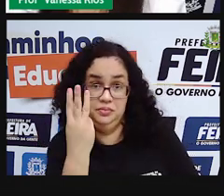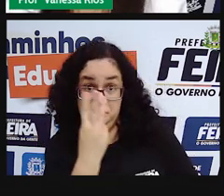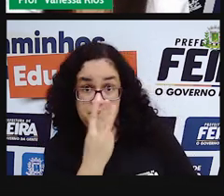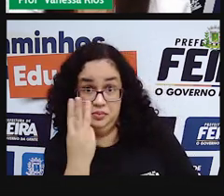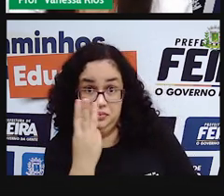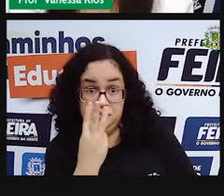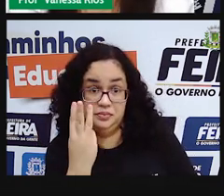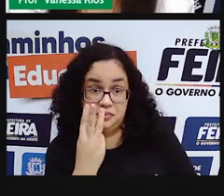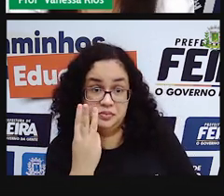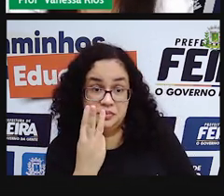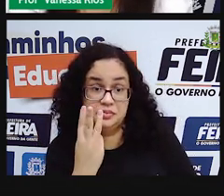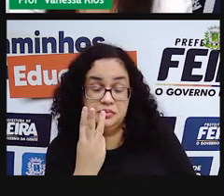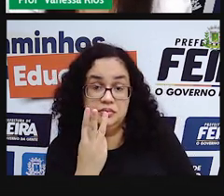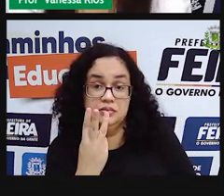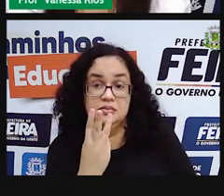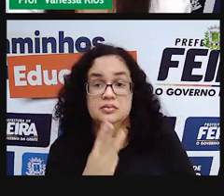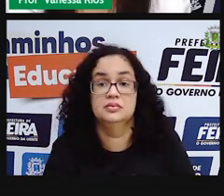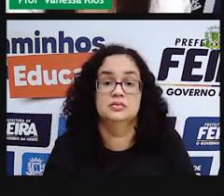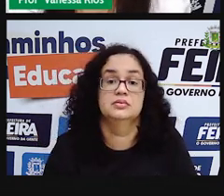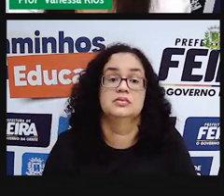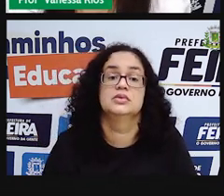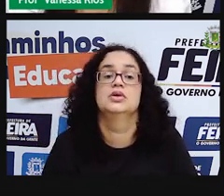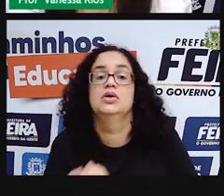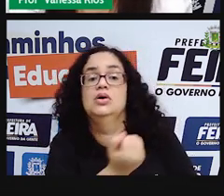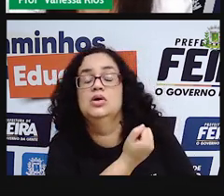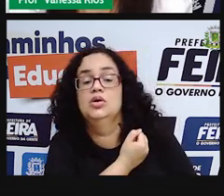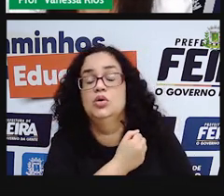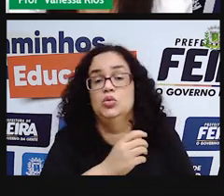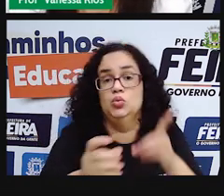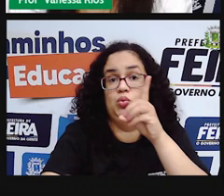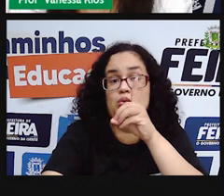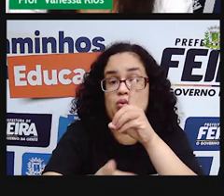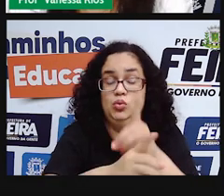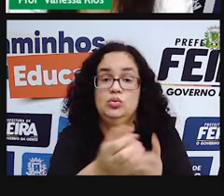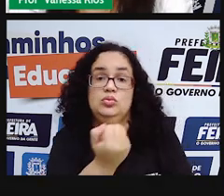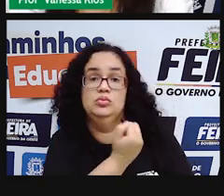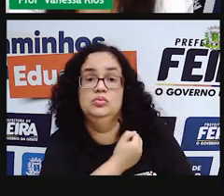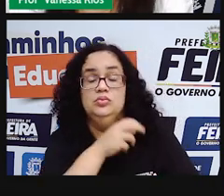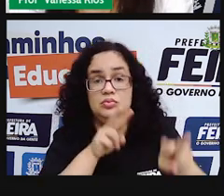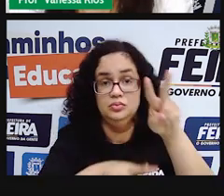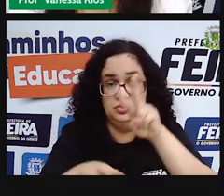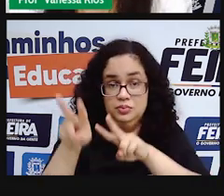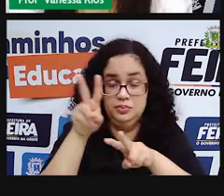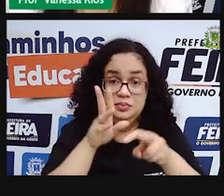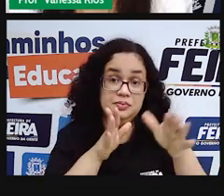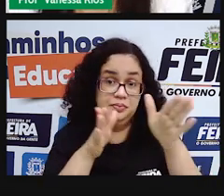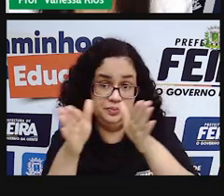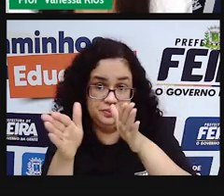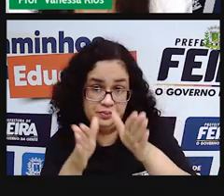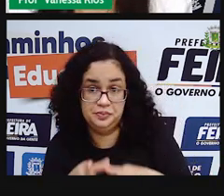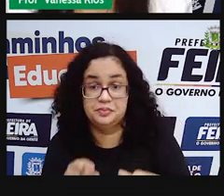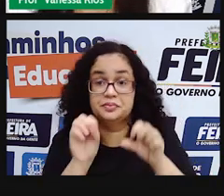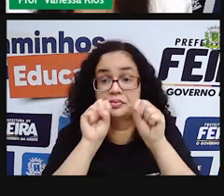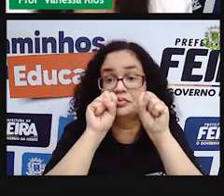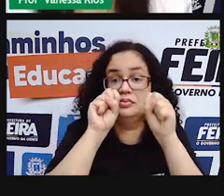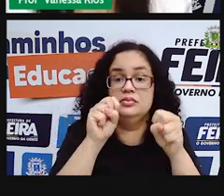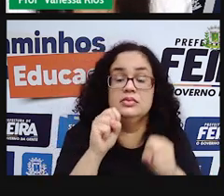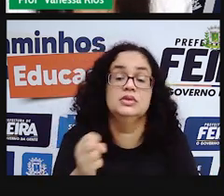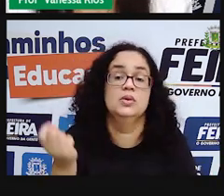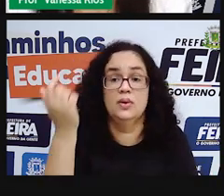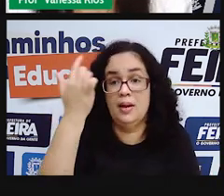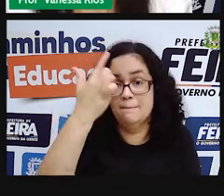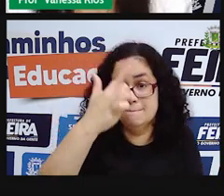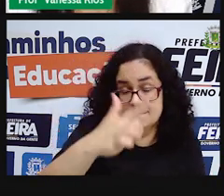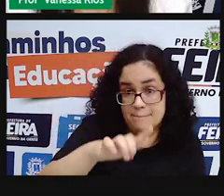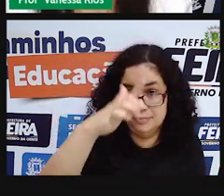é o centro, né? É o número onde a gente vai observar a proporção. Porque ele se repete, né,